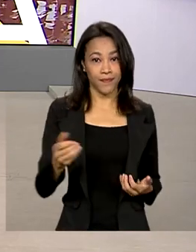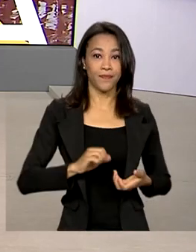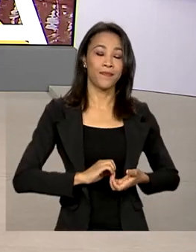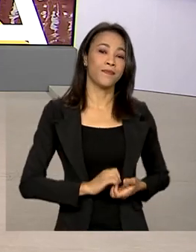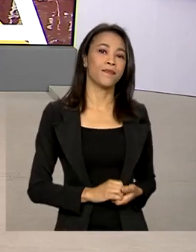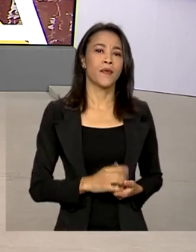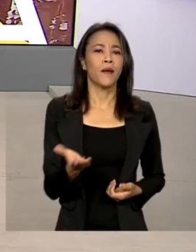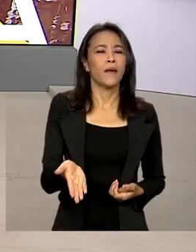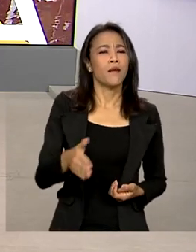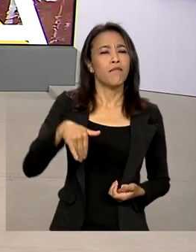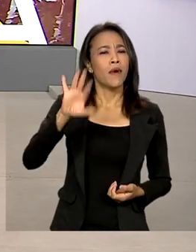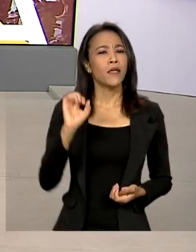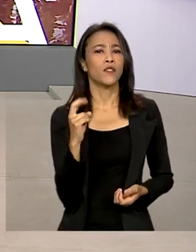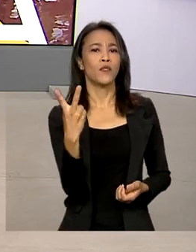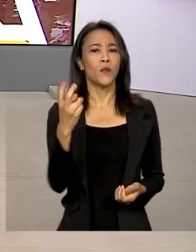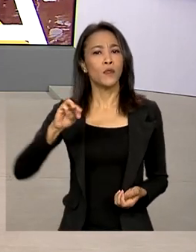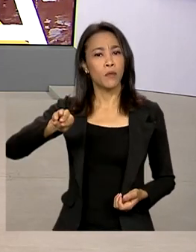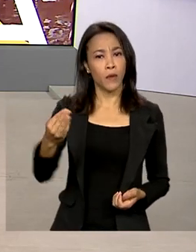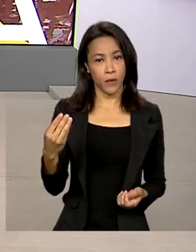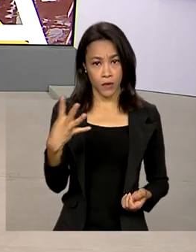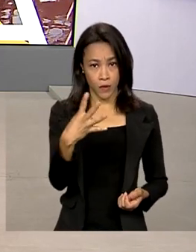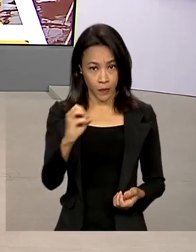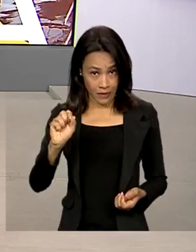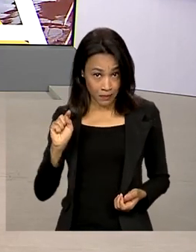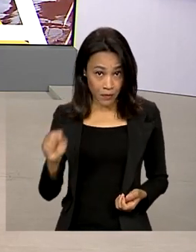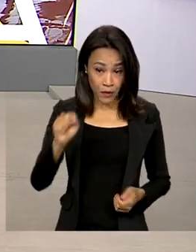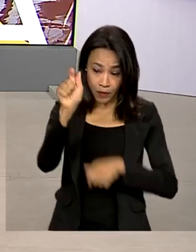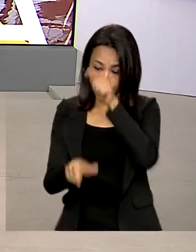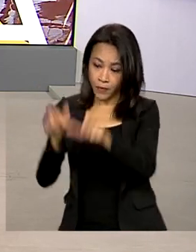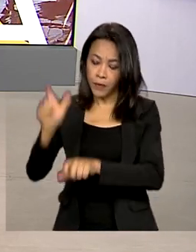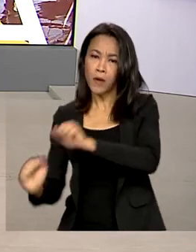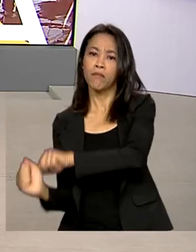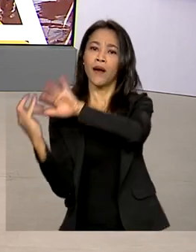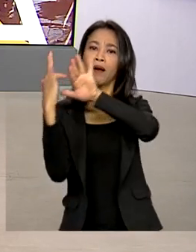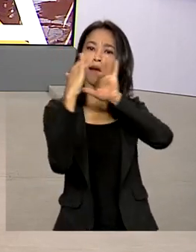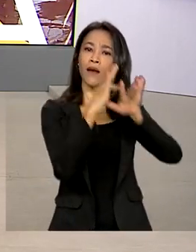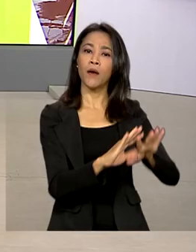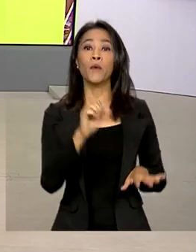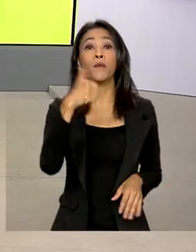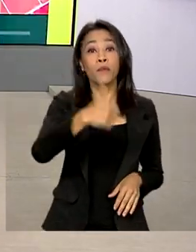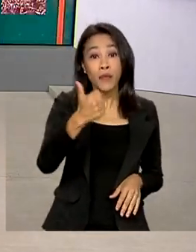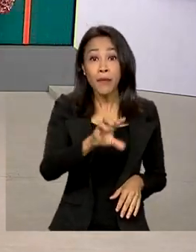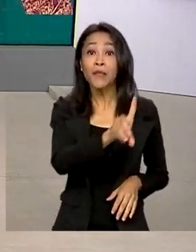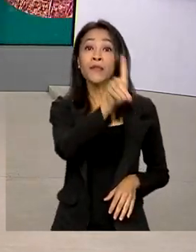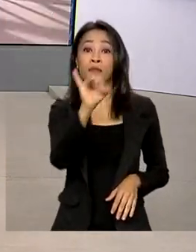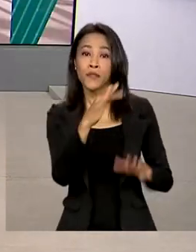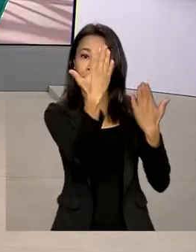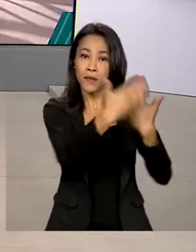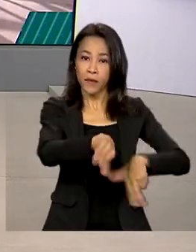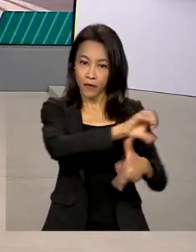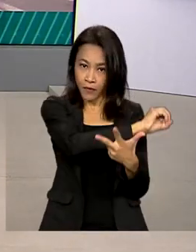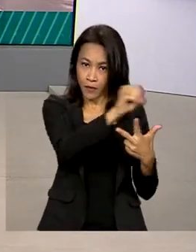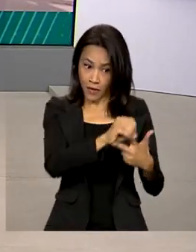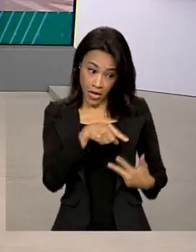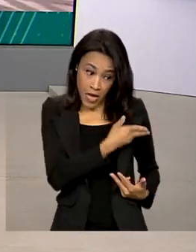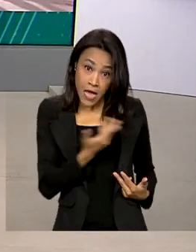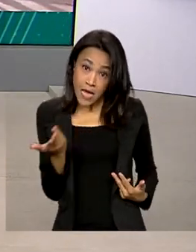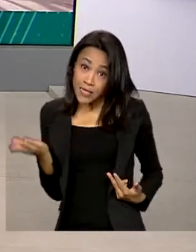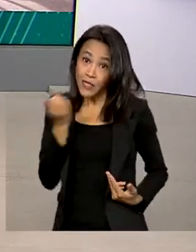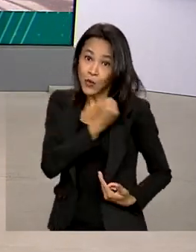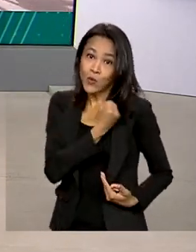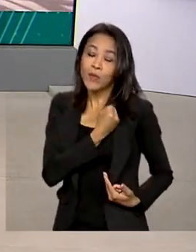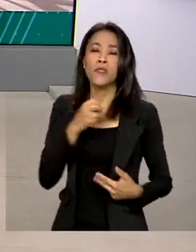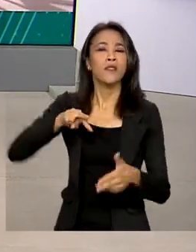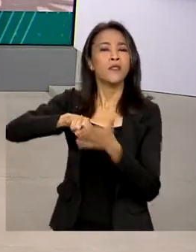Mais de 2 milhões e 400 mil participantes compareceram ao primeiro dia do Enem. O número corresponde a 73